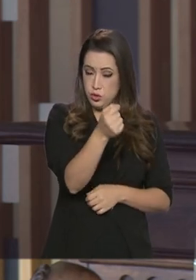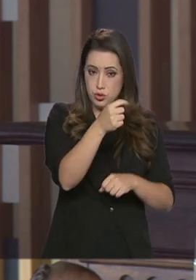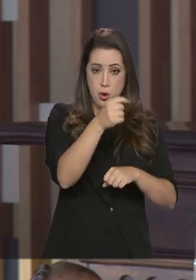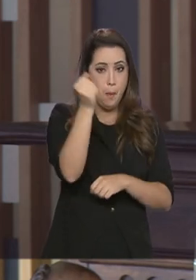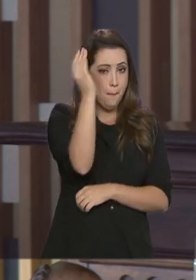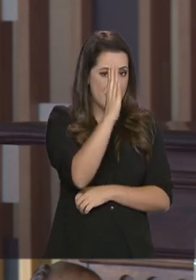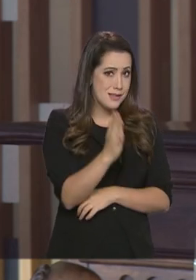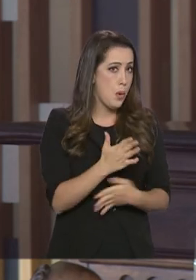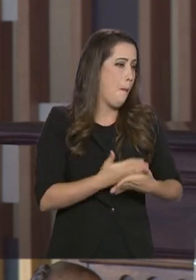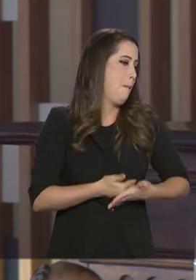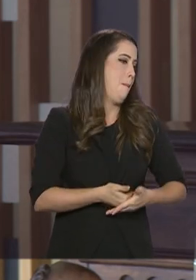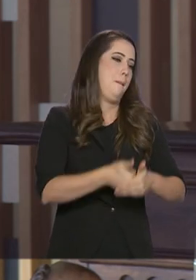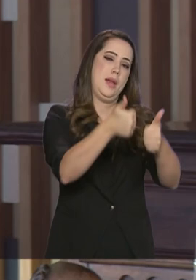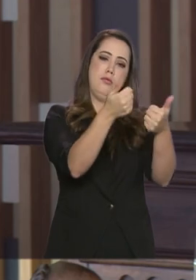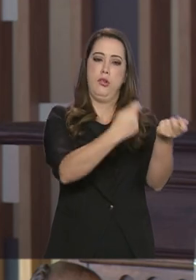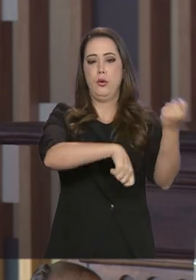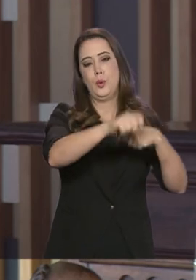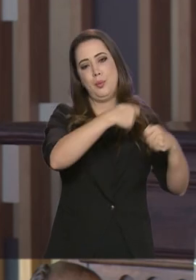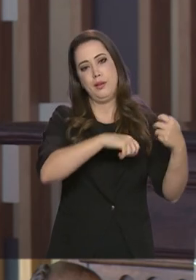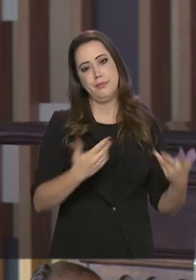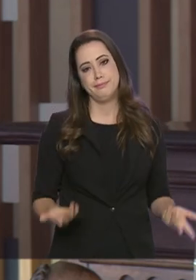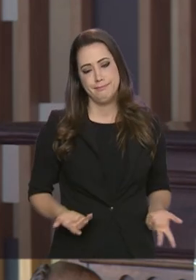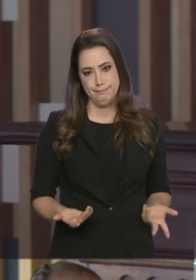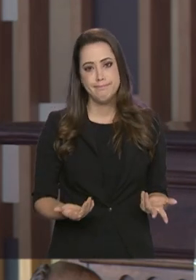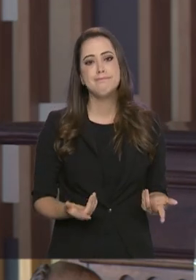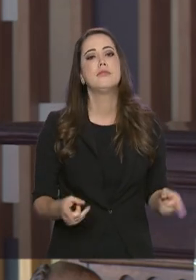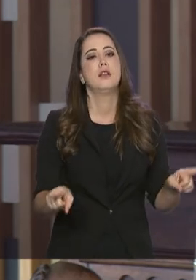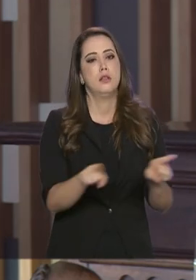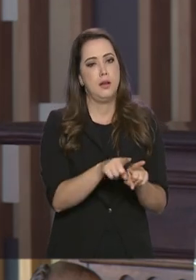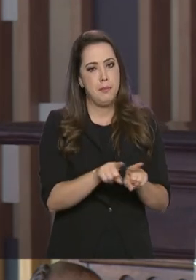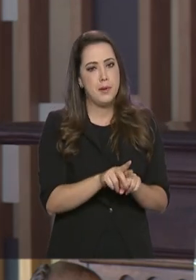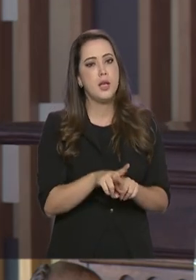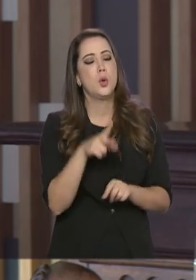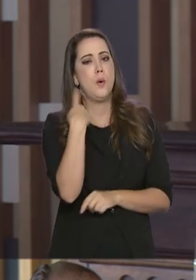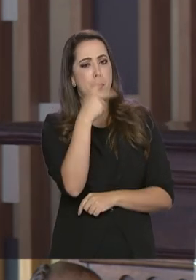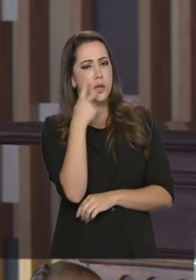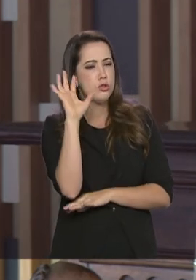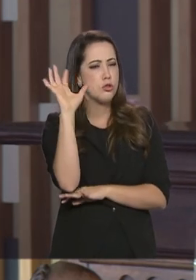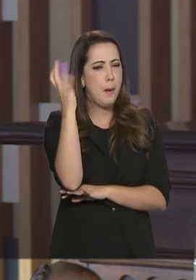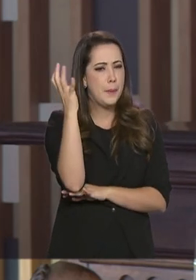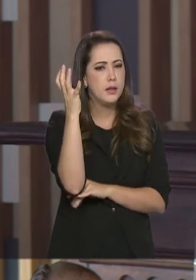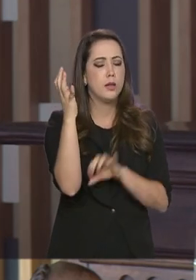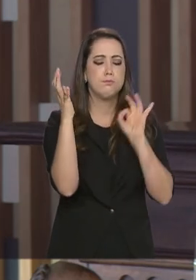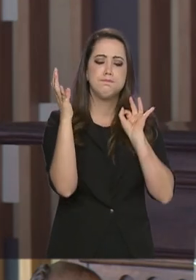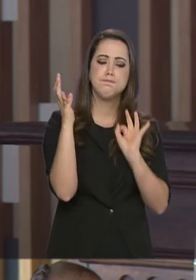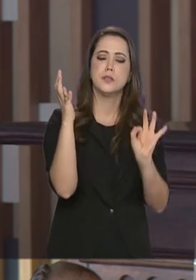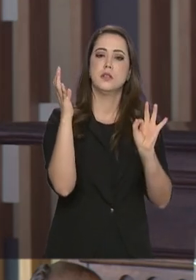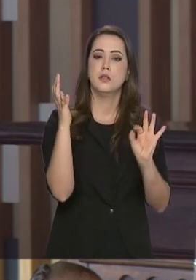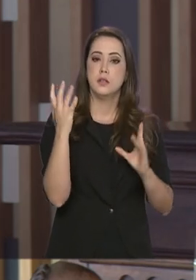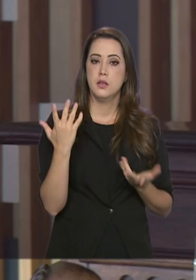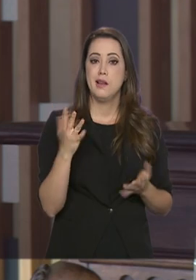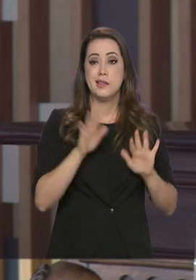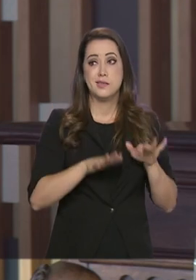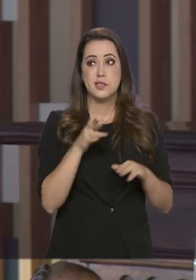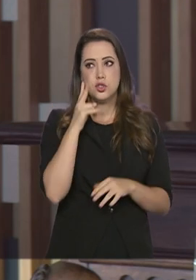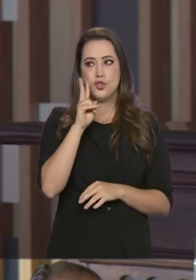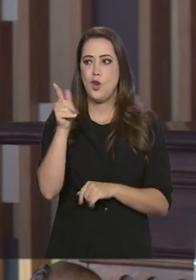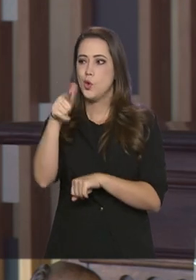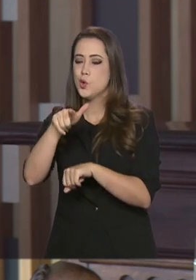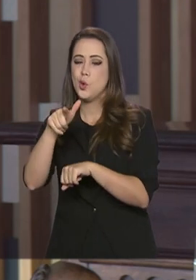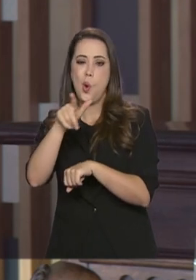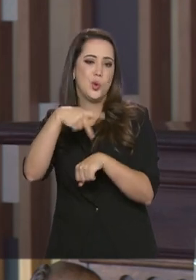econômico. Ao mesmo tempo, com uma política ambiental sólida, né? Que é um tema que aparece muito aí na mídia internacional.